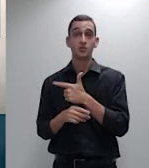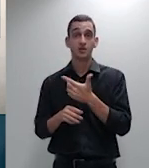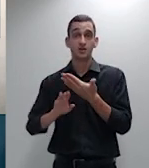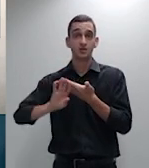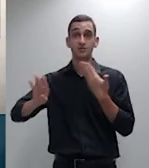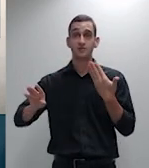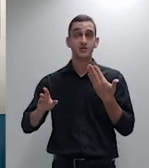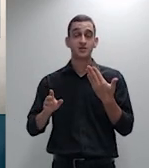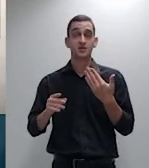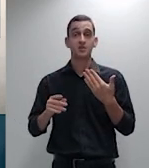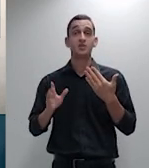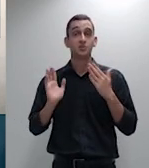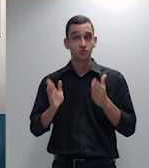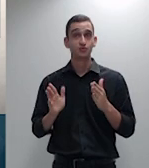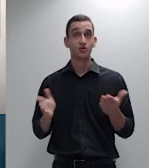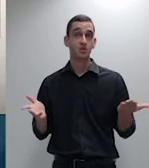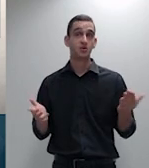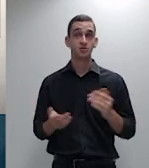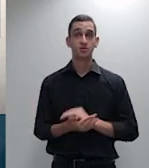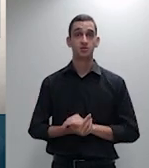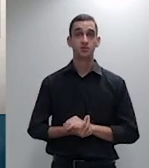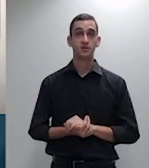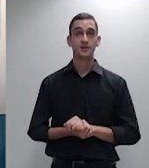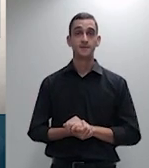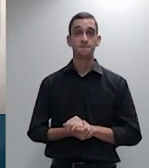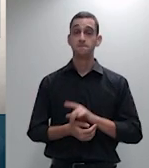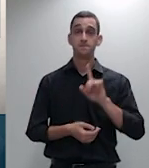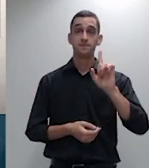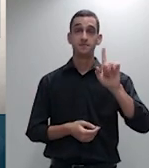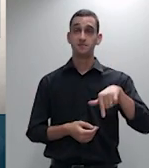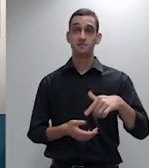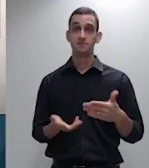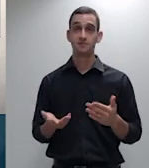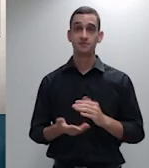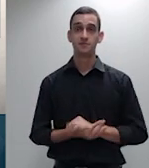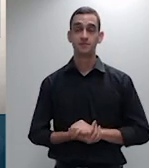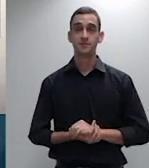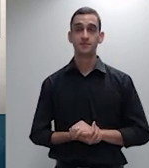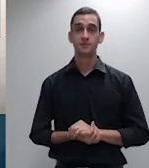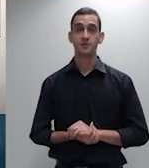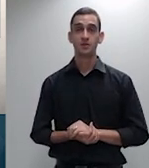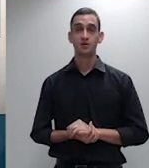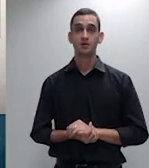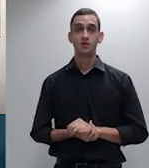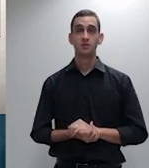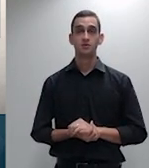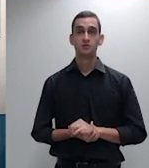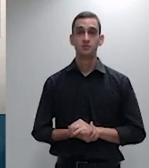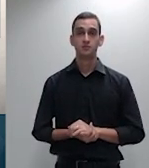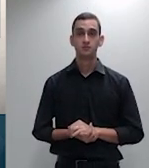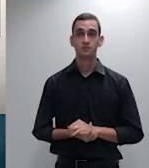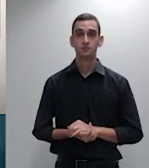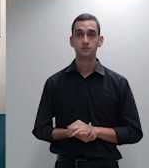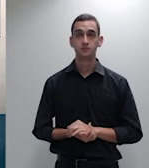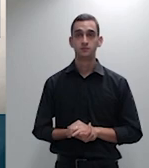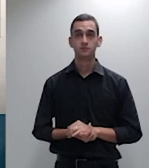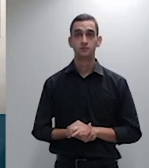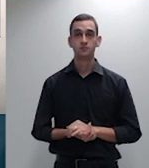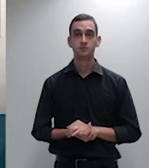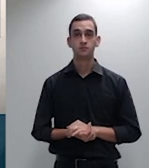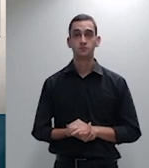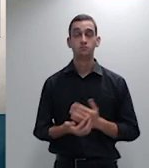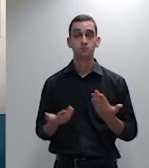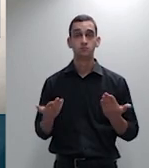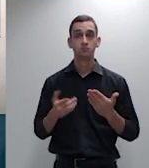é isso bom é indago agora já debatida a questão